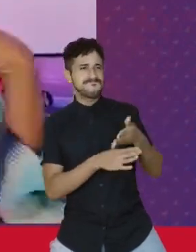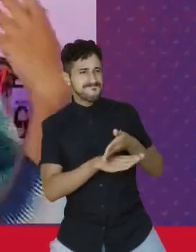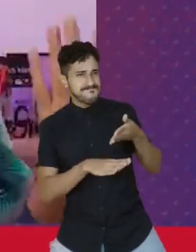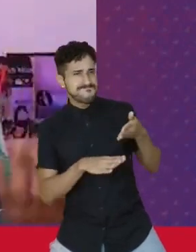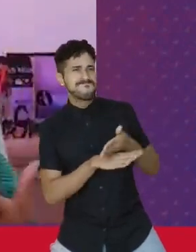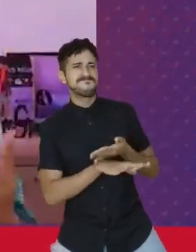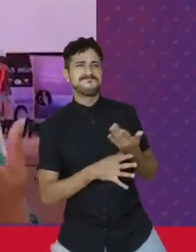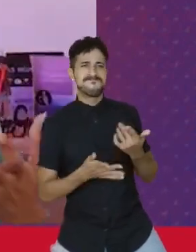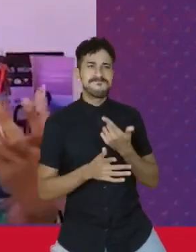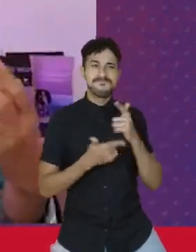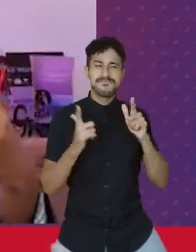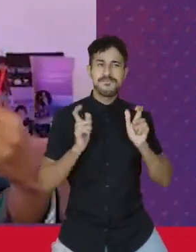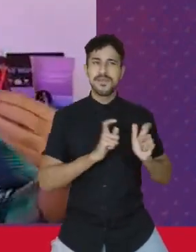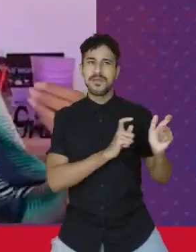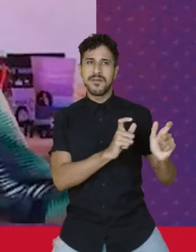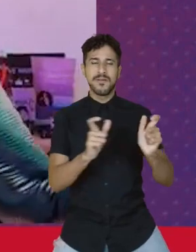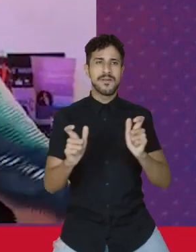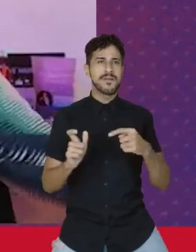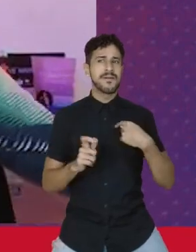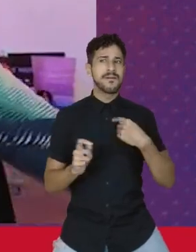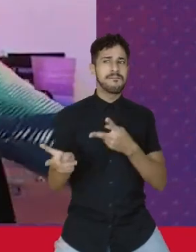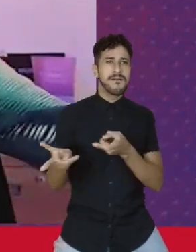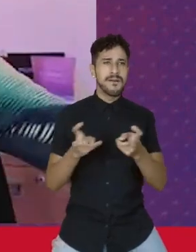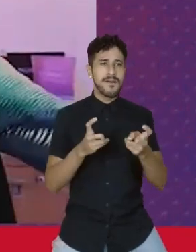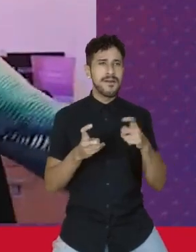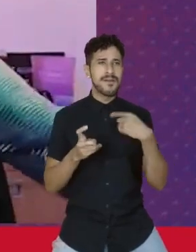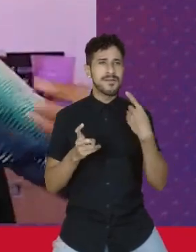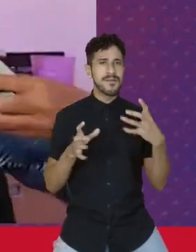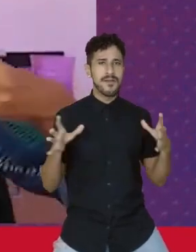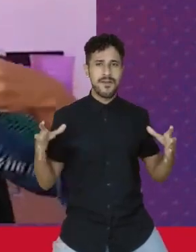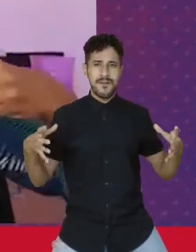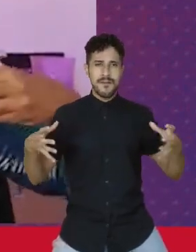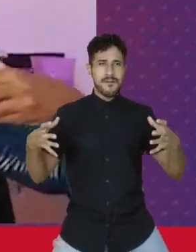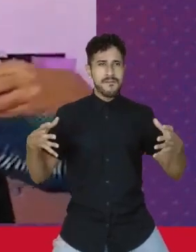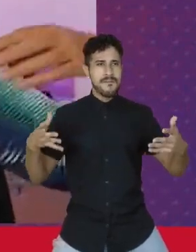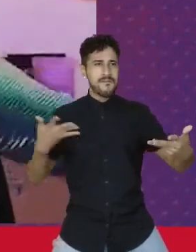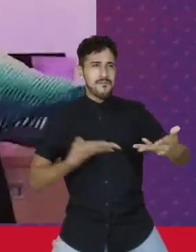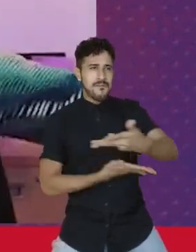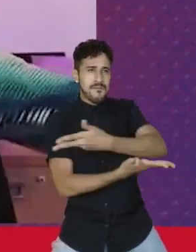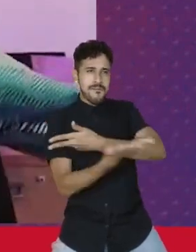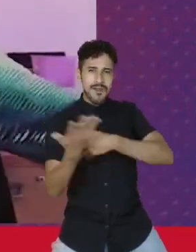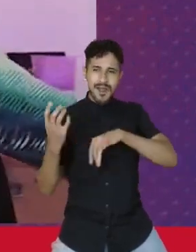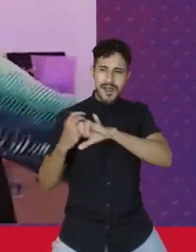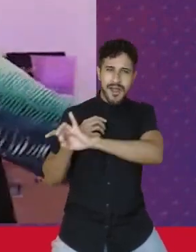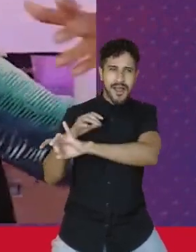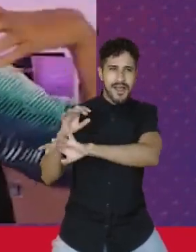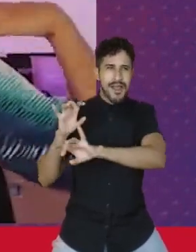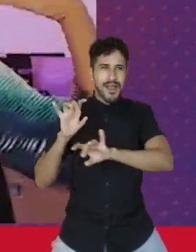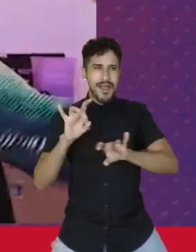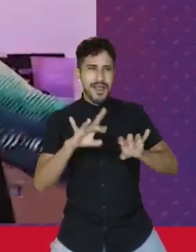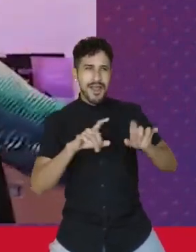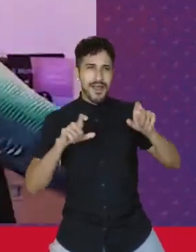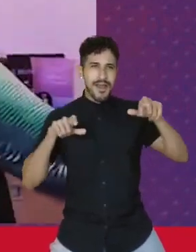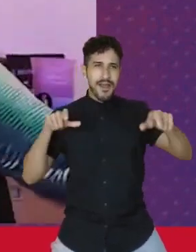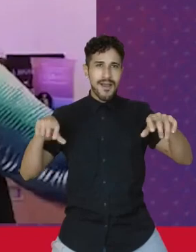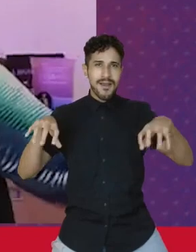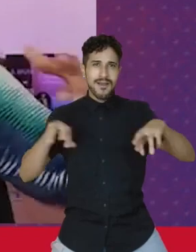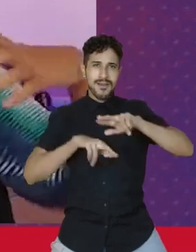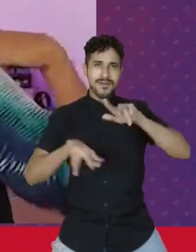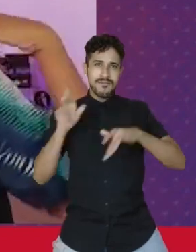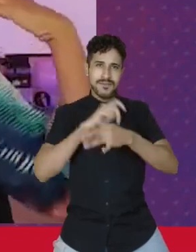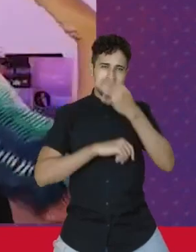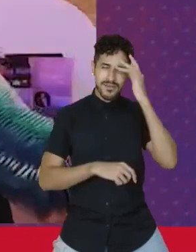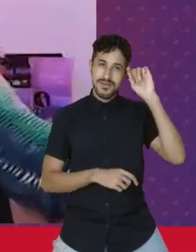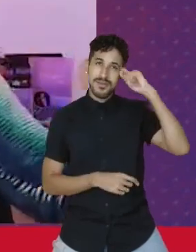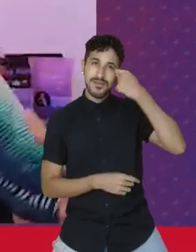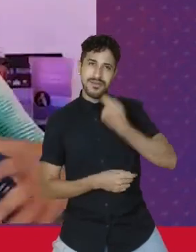outros lugares eu percebo que nós somos uma grande ciranda, cada uma num lugar, uma ciranda negra, uma